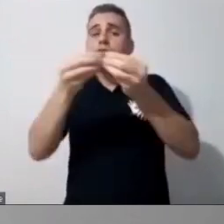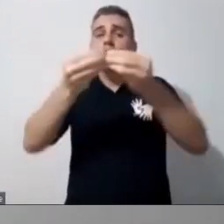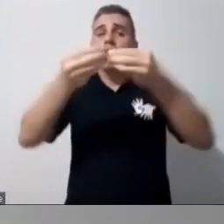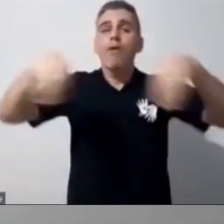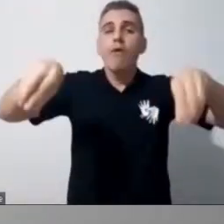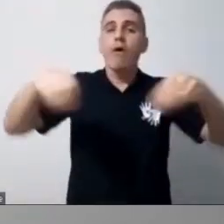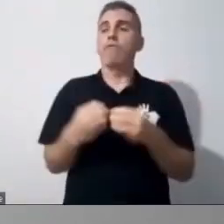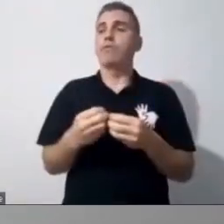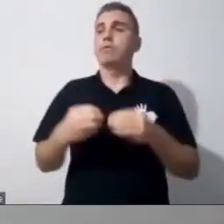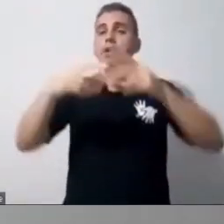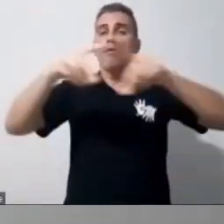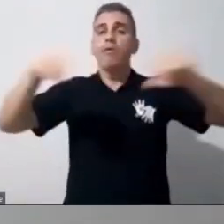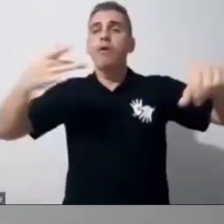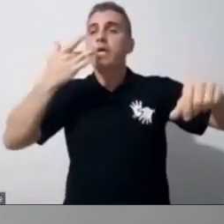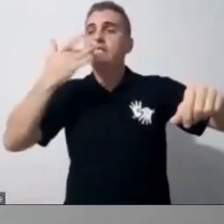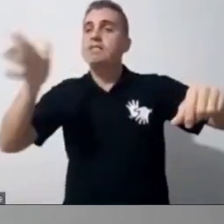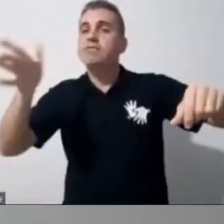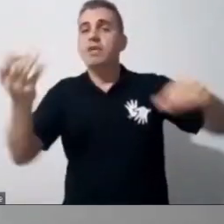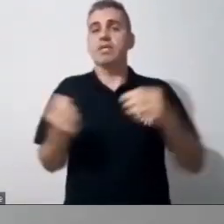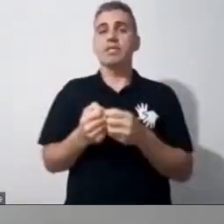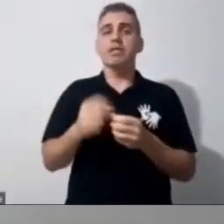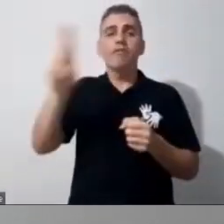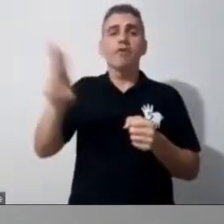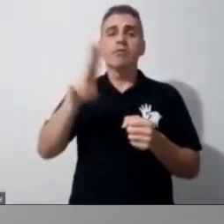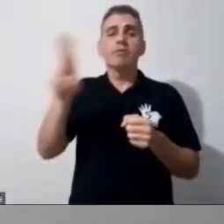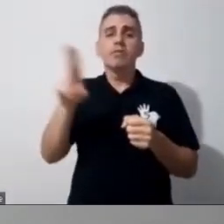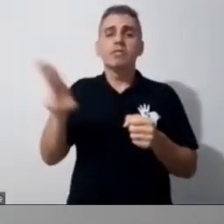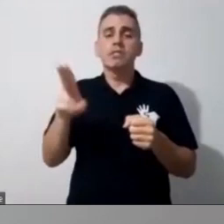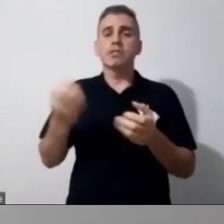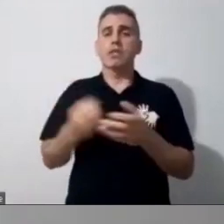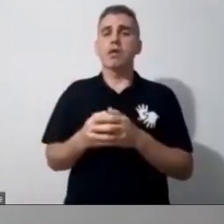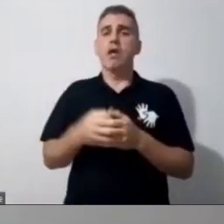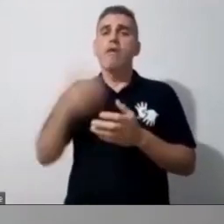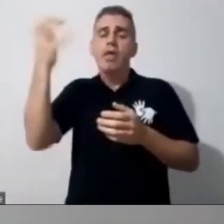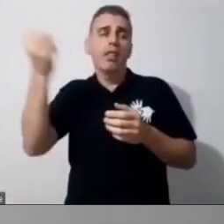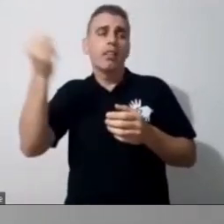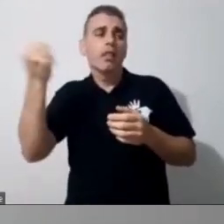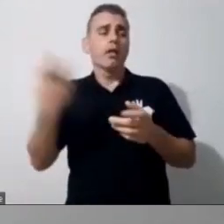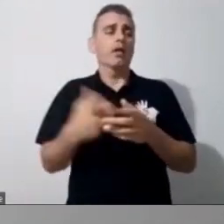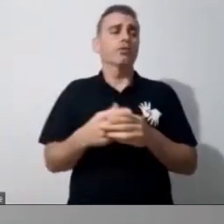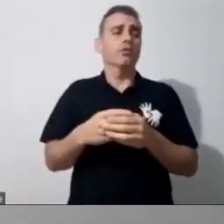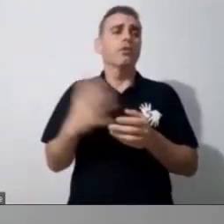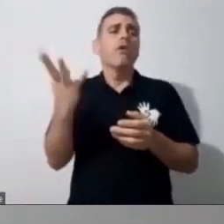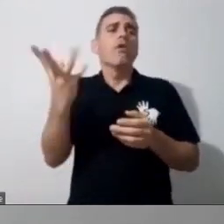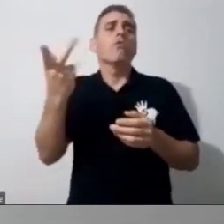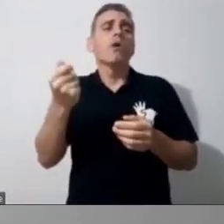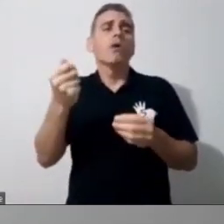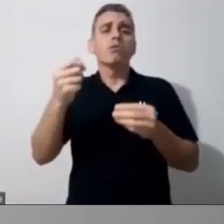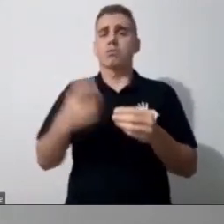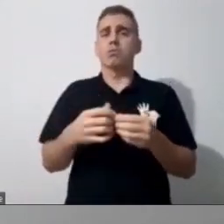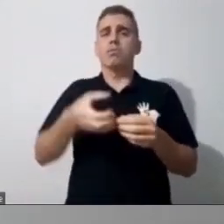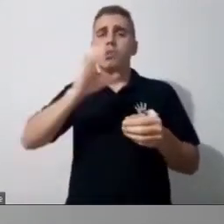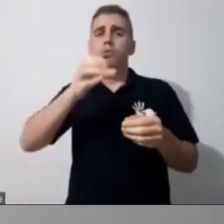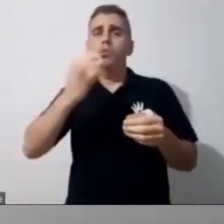usar a divisão no momento que tu vai fazer um bolo que tem um creme, são quatro ovos, ele vai dividir aqueles ovos no